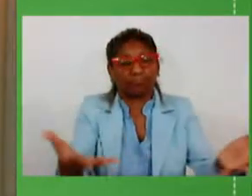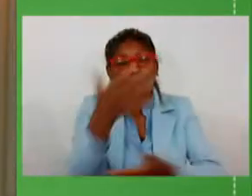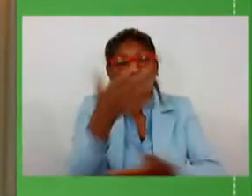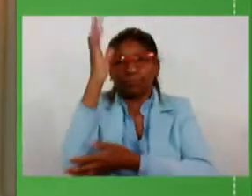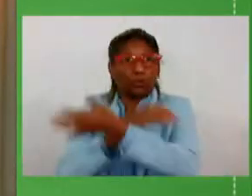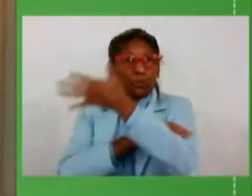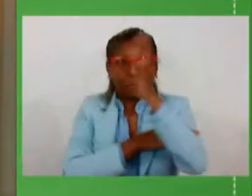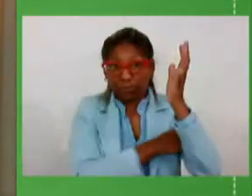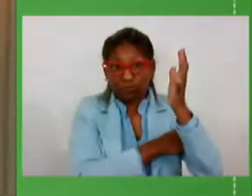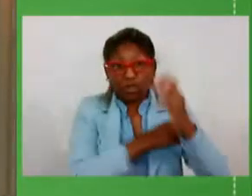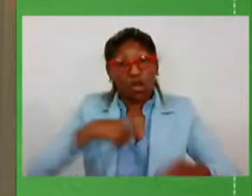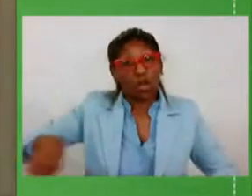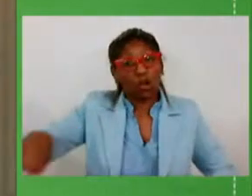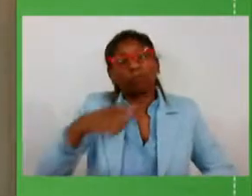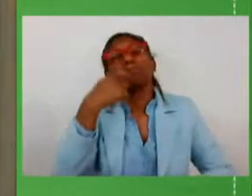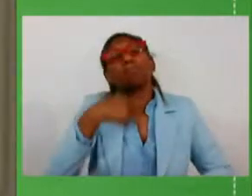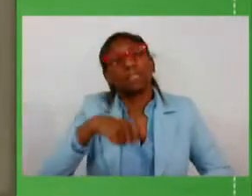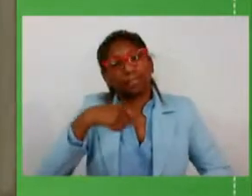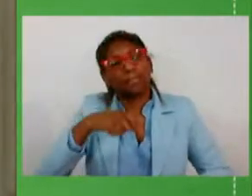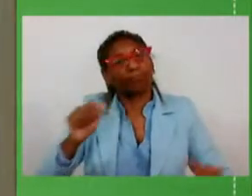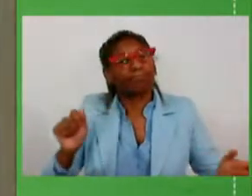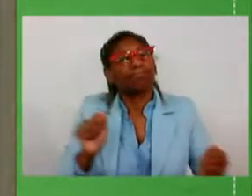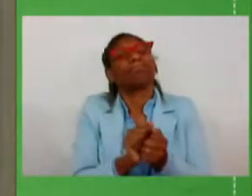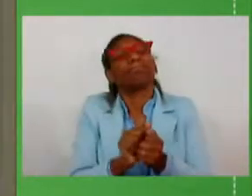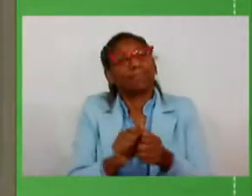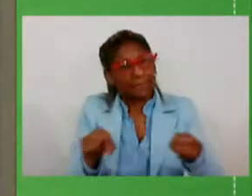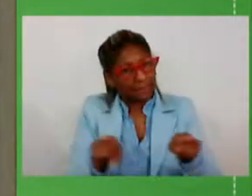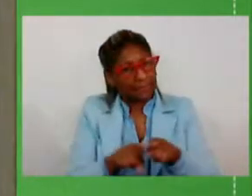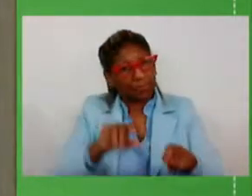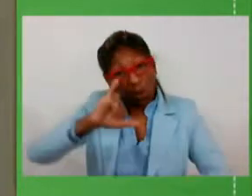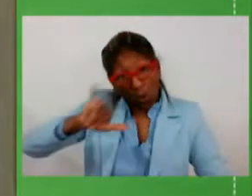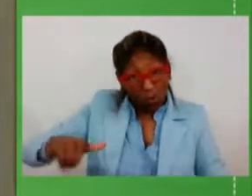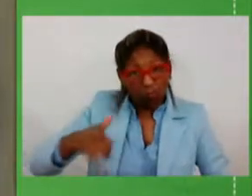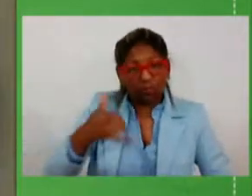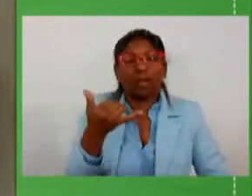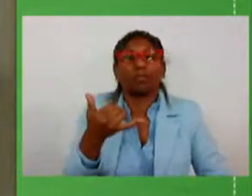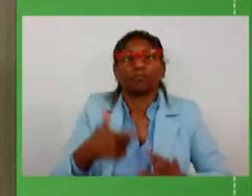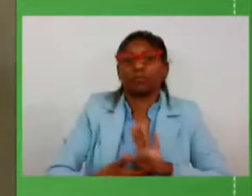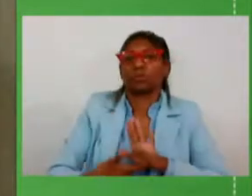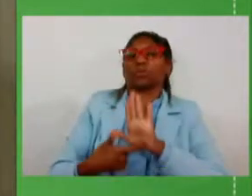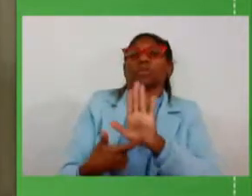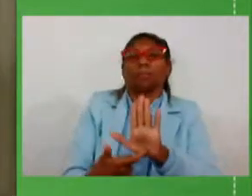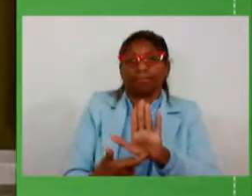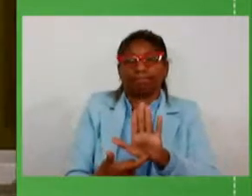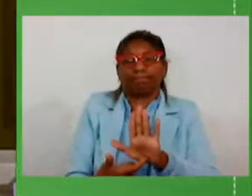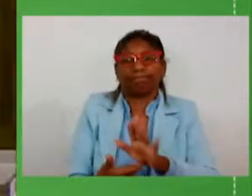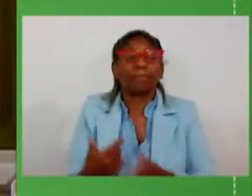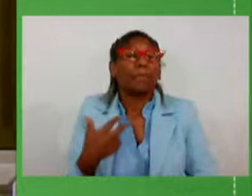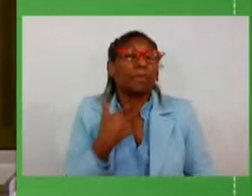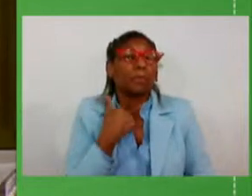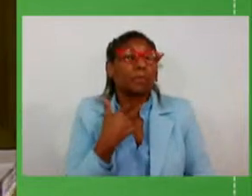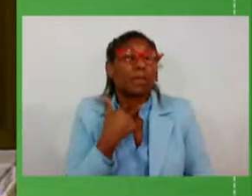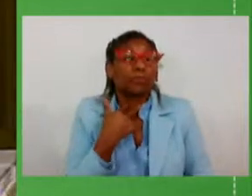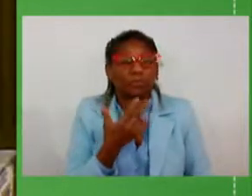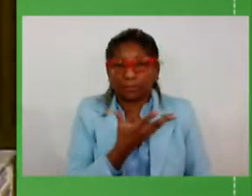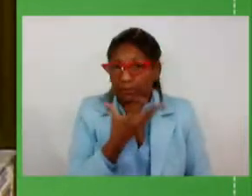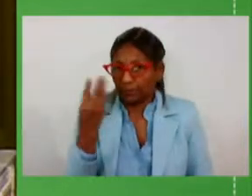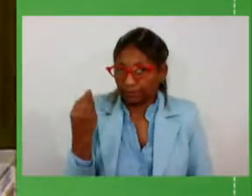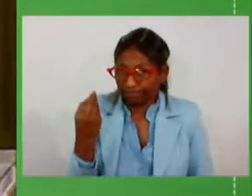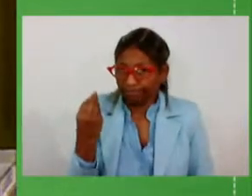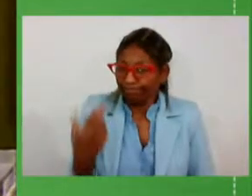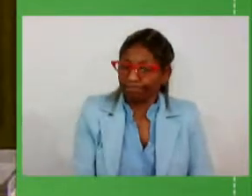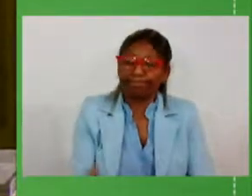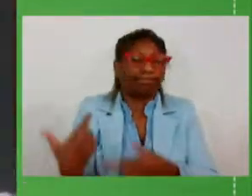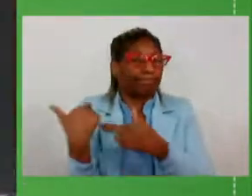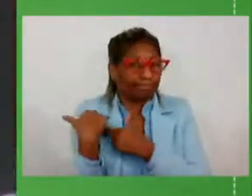nós não podemos perder esta oportunidade nem podemos deixar de arcar com a nossa responsabilidade também